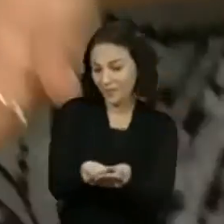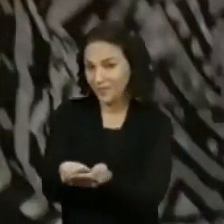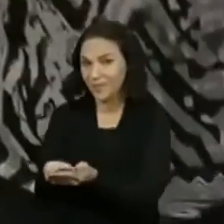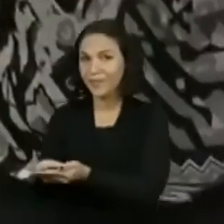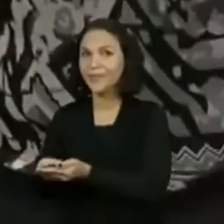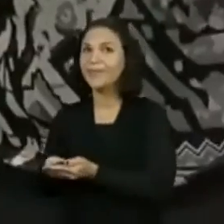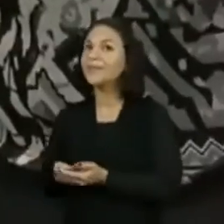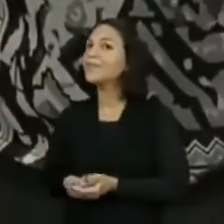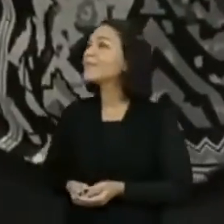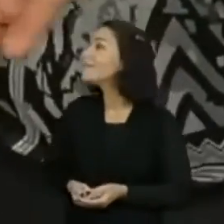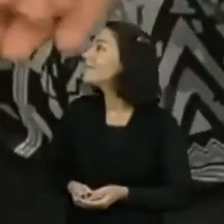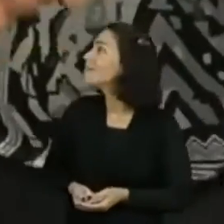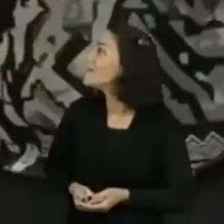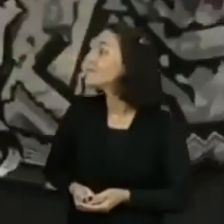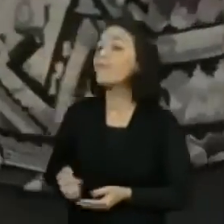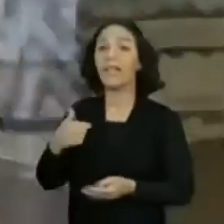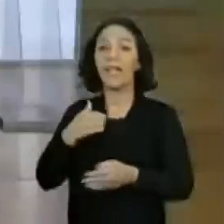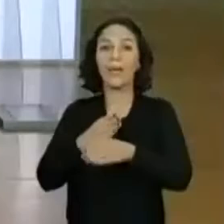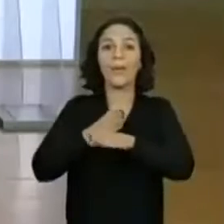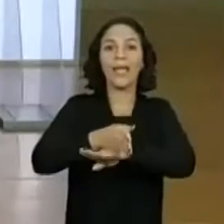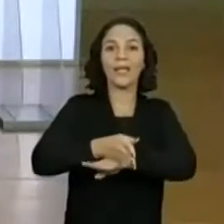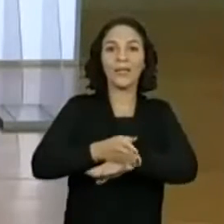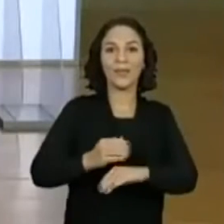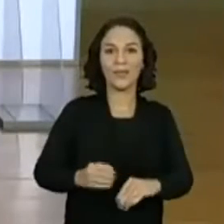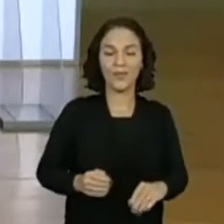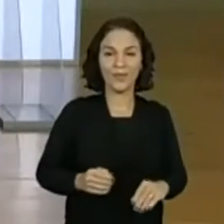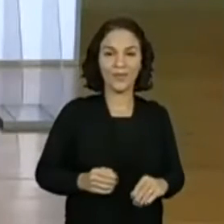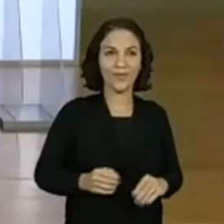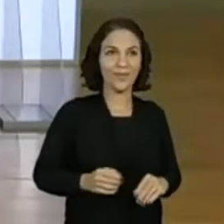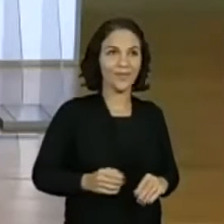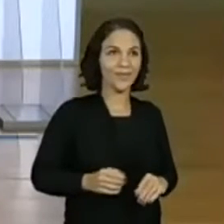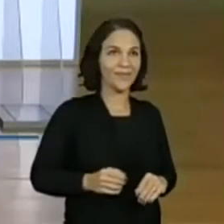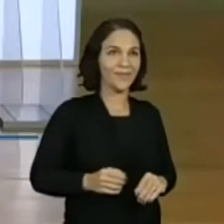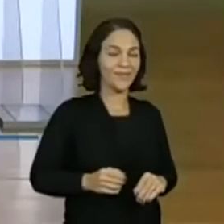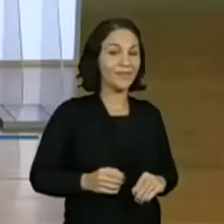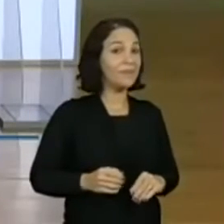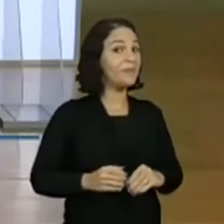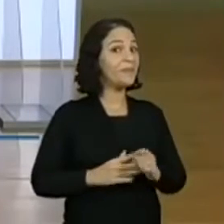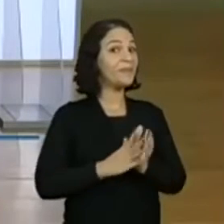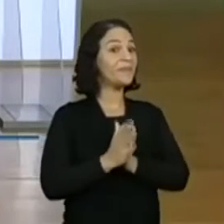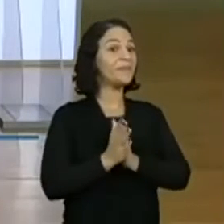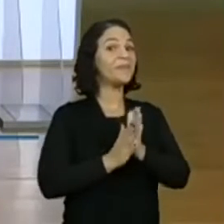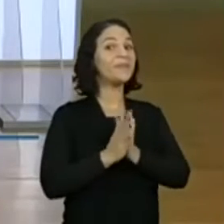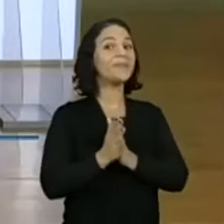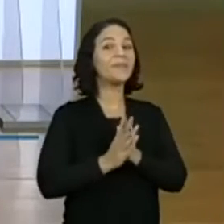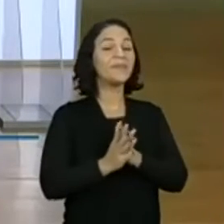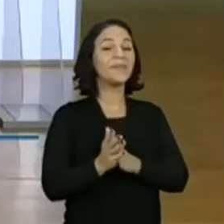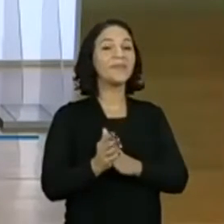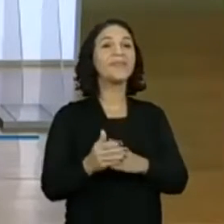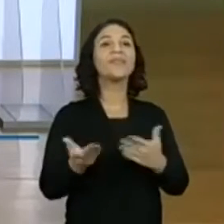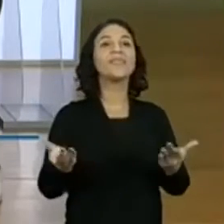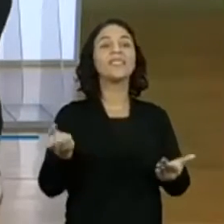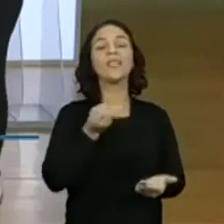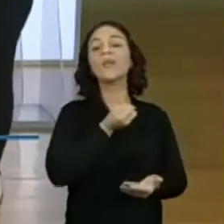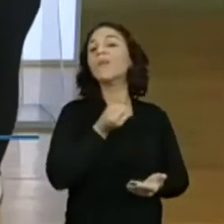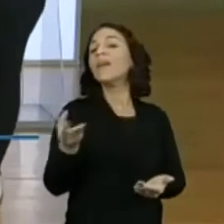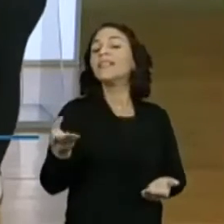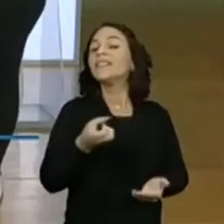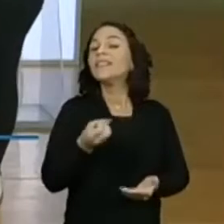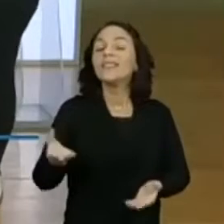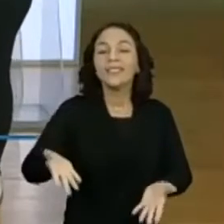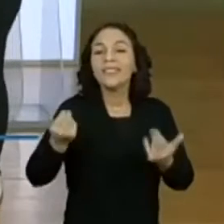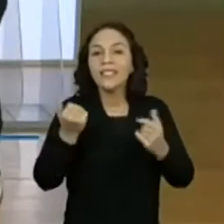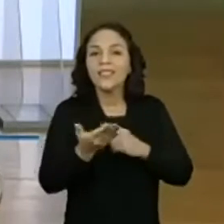Curre, curre, pessoal. Eu entro. E aí? Deixa eu ver com quantos, com quantos.